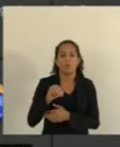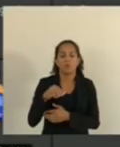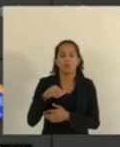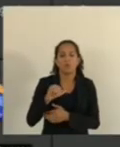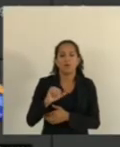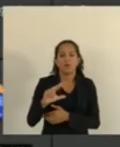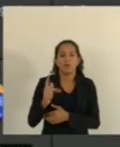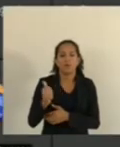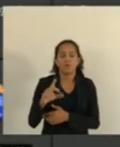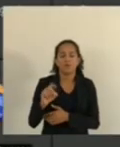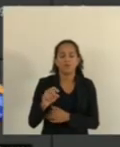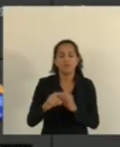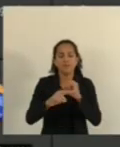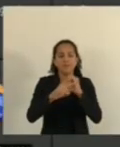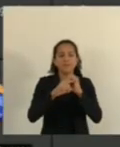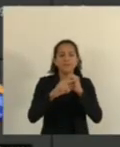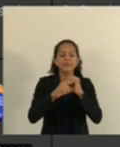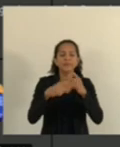Está sem áudio, deputado